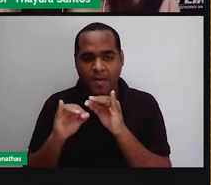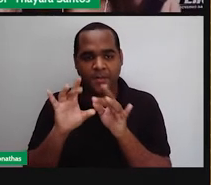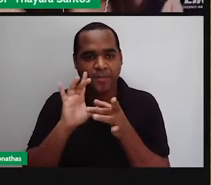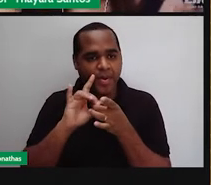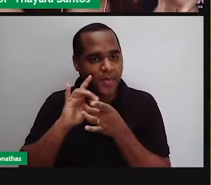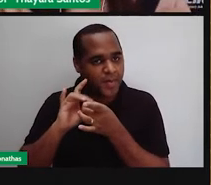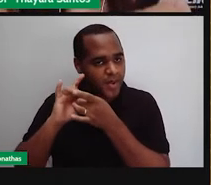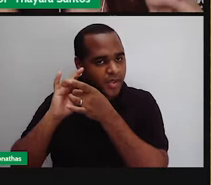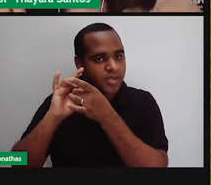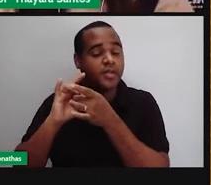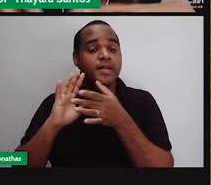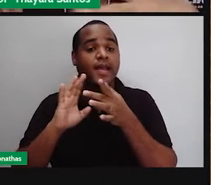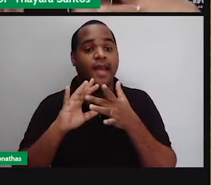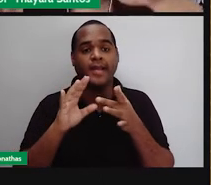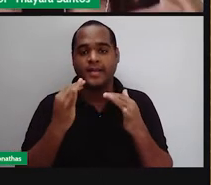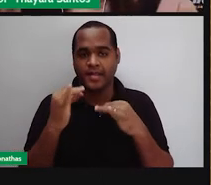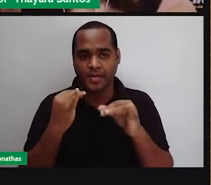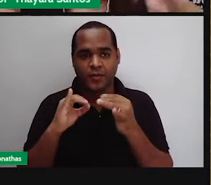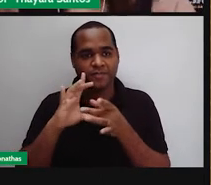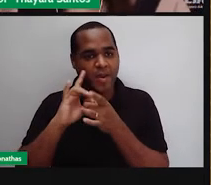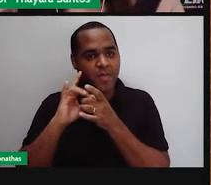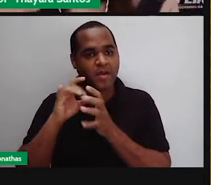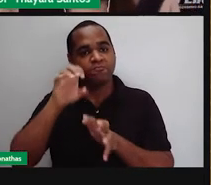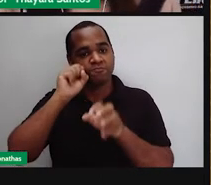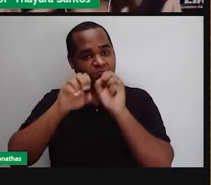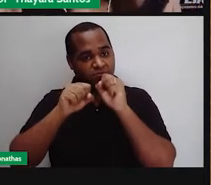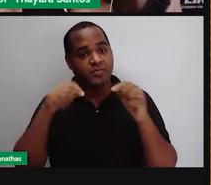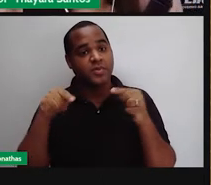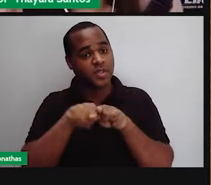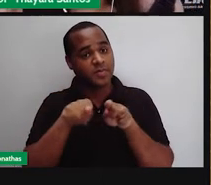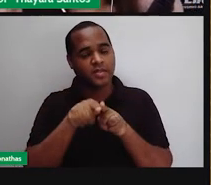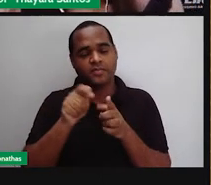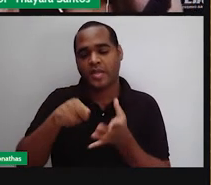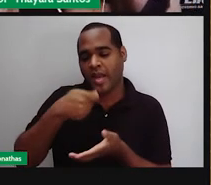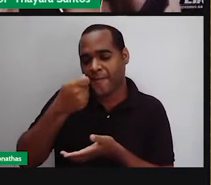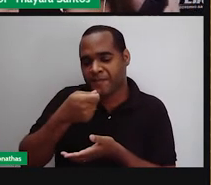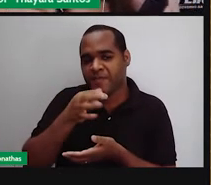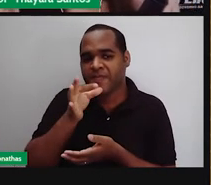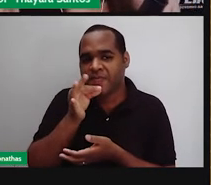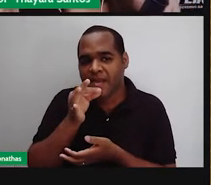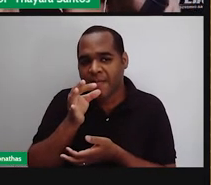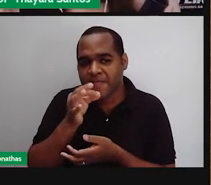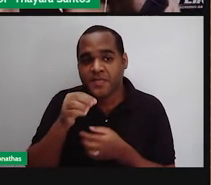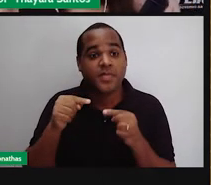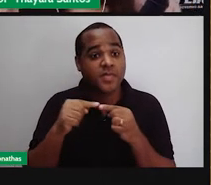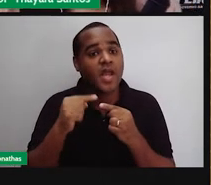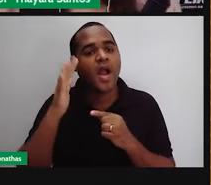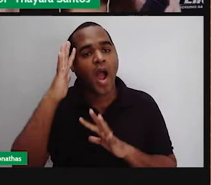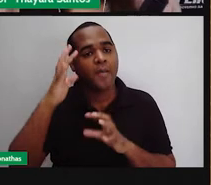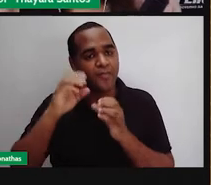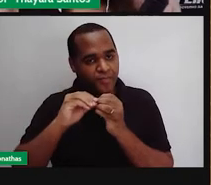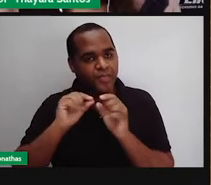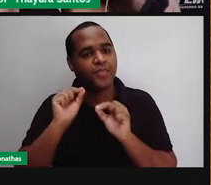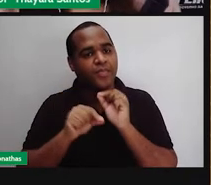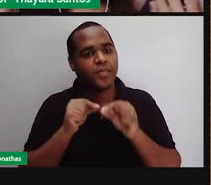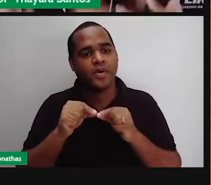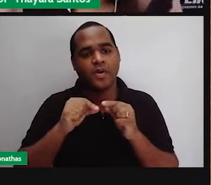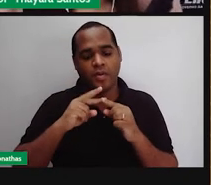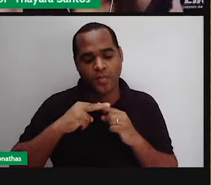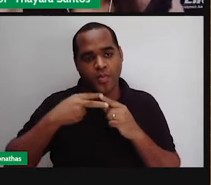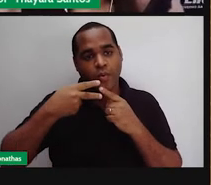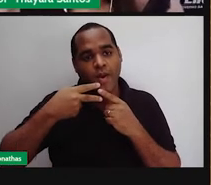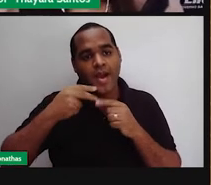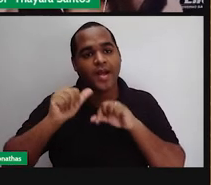recebem esse sinal químico, que nesse caso é o cheiro, ou então pode ser o sabor dos alimentos, e interpretam essa mensagem,